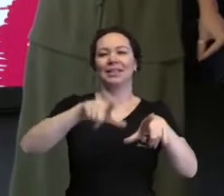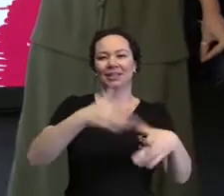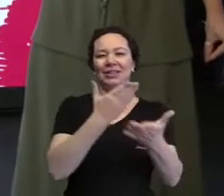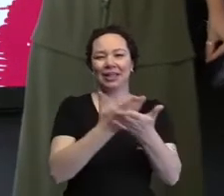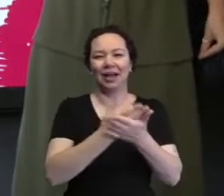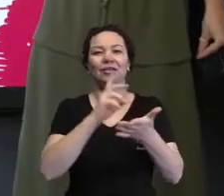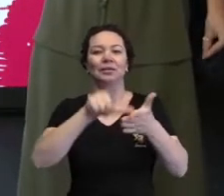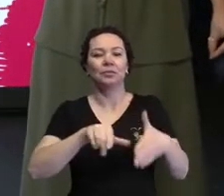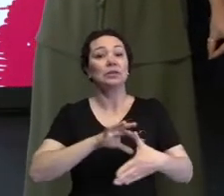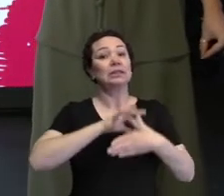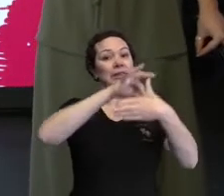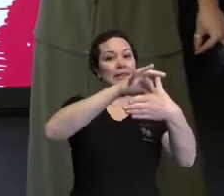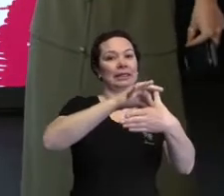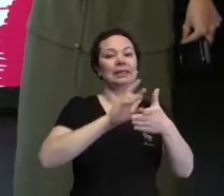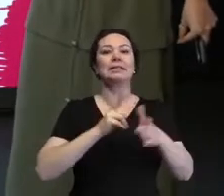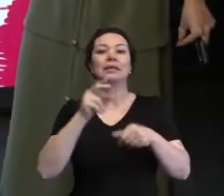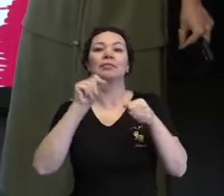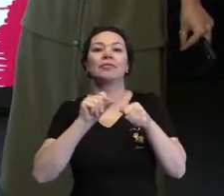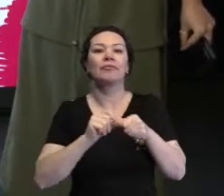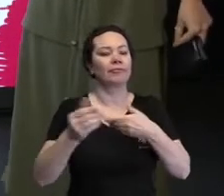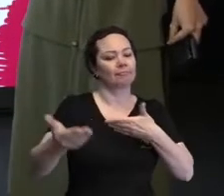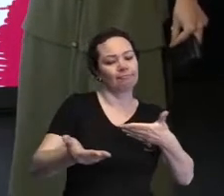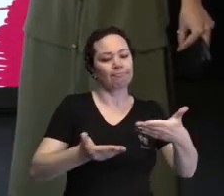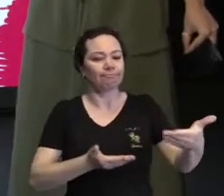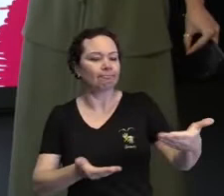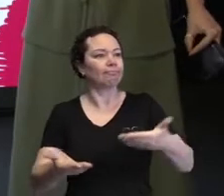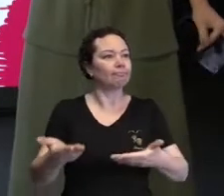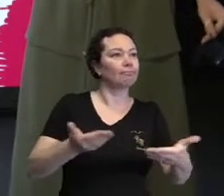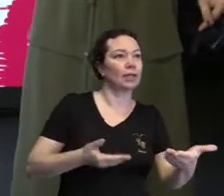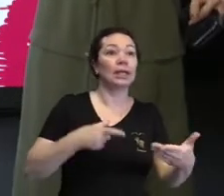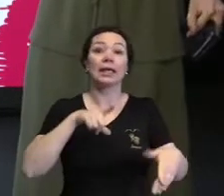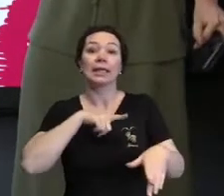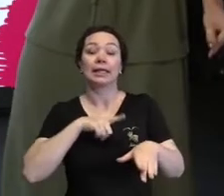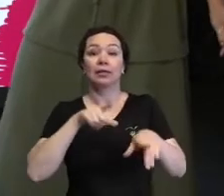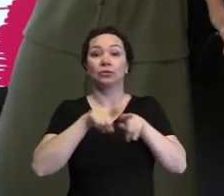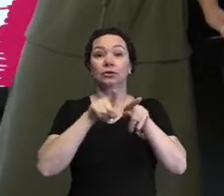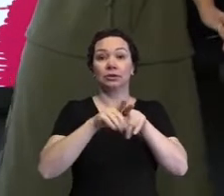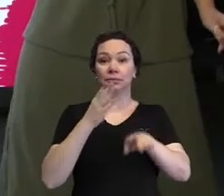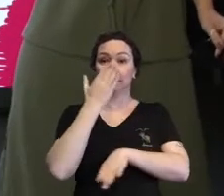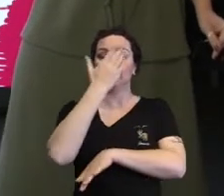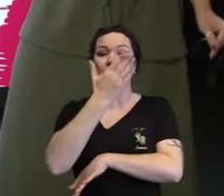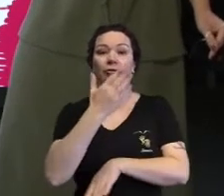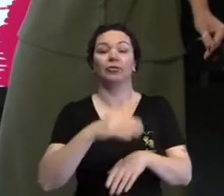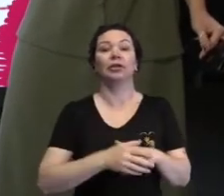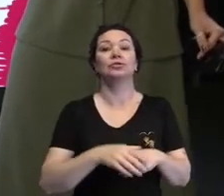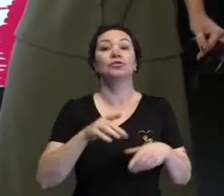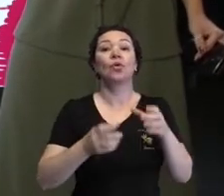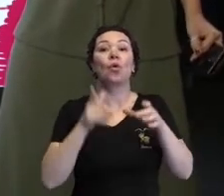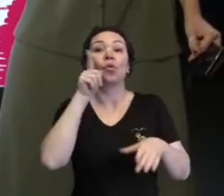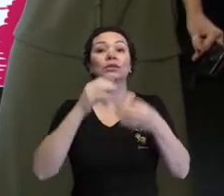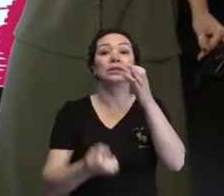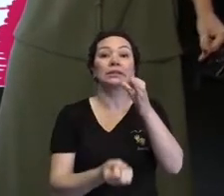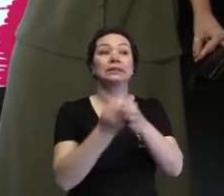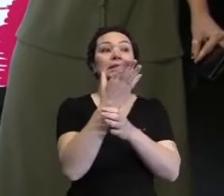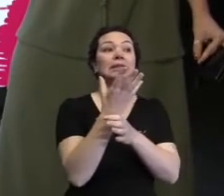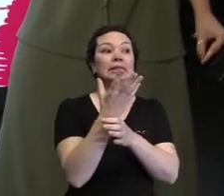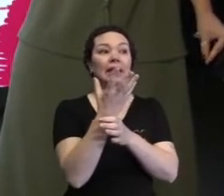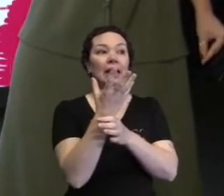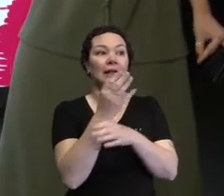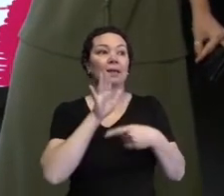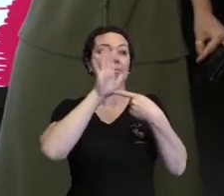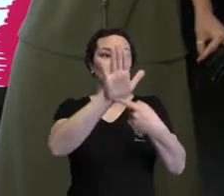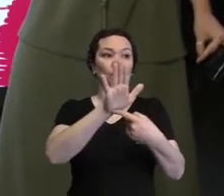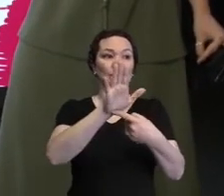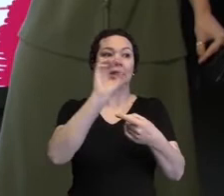e aí sempre fazendo pontes, mediando, né? E estando ali na frente para poder criar espaços e trazer